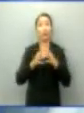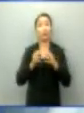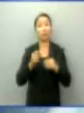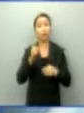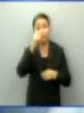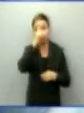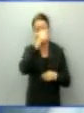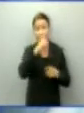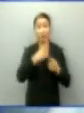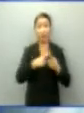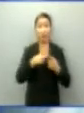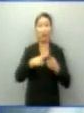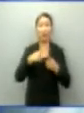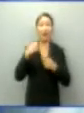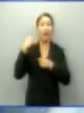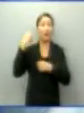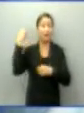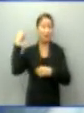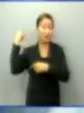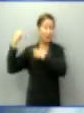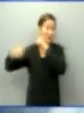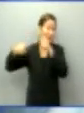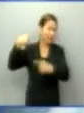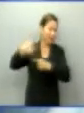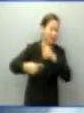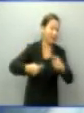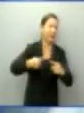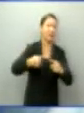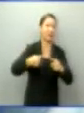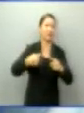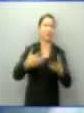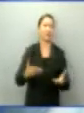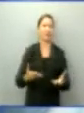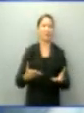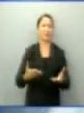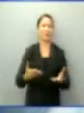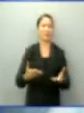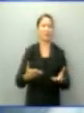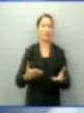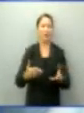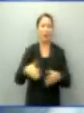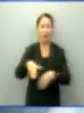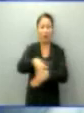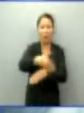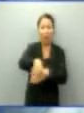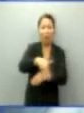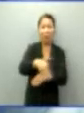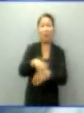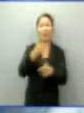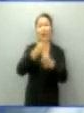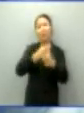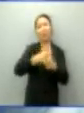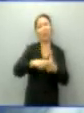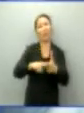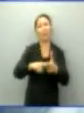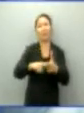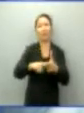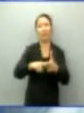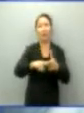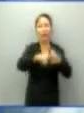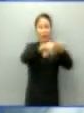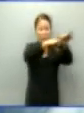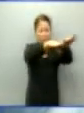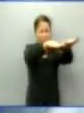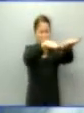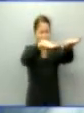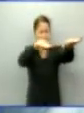Vêm se arrastando adectos aí, os verdadeiros corredores da morte, estradas que não funcionam, verdadeiro gargalo, não conseguem escoar a